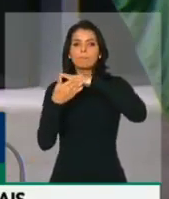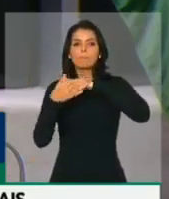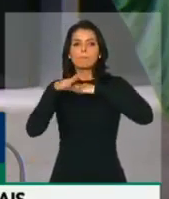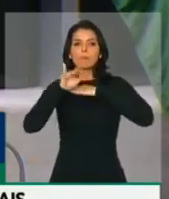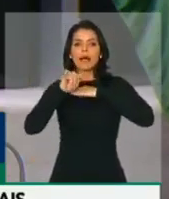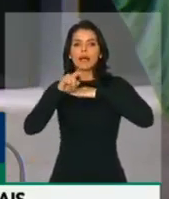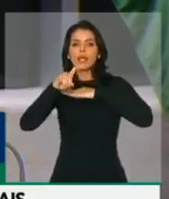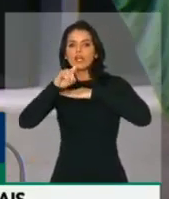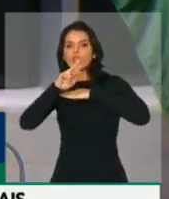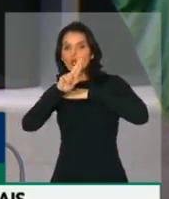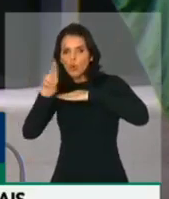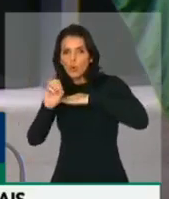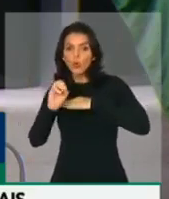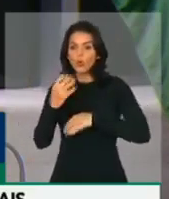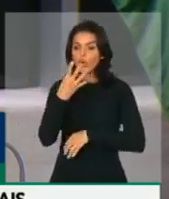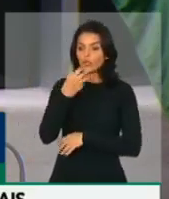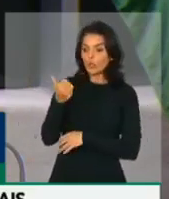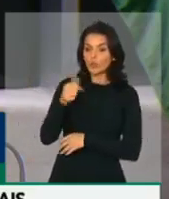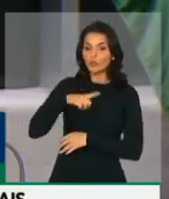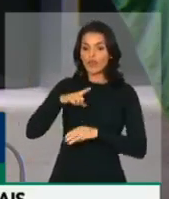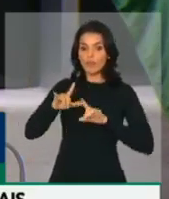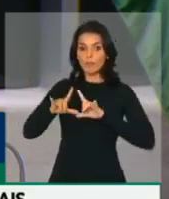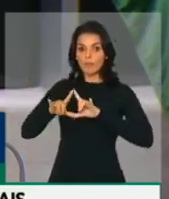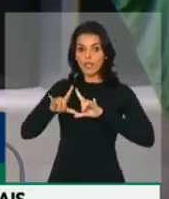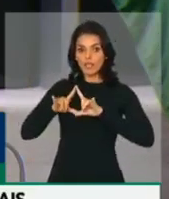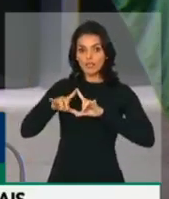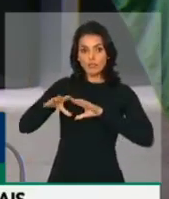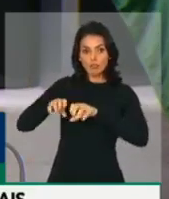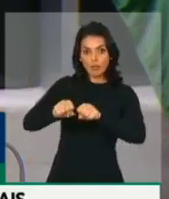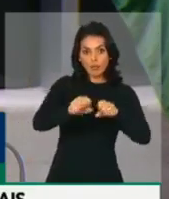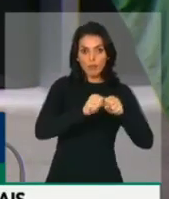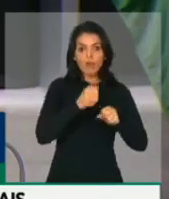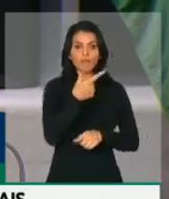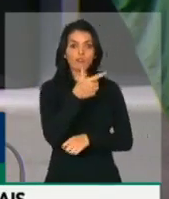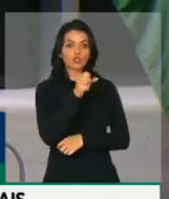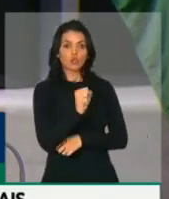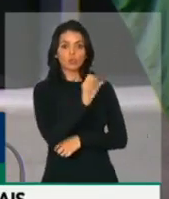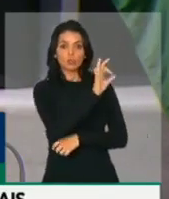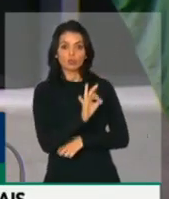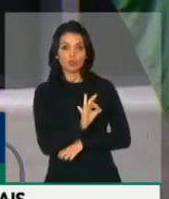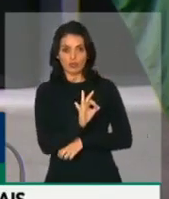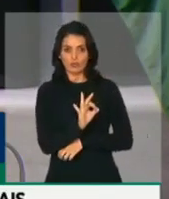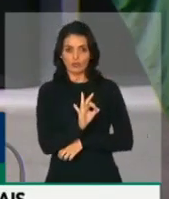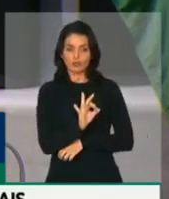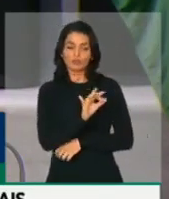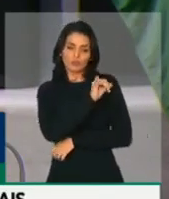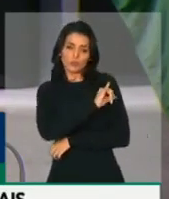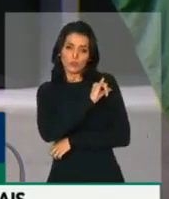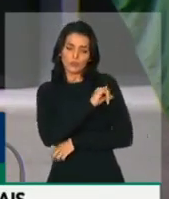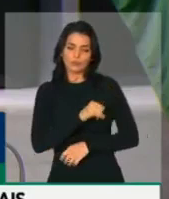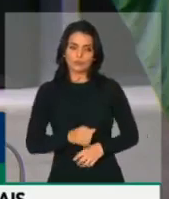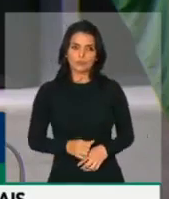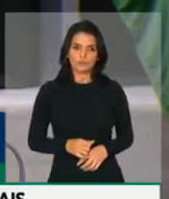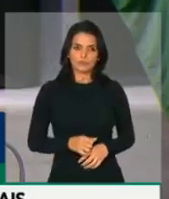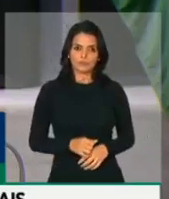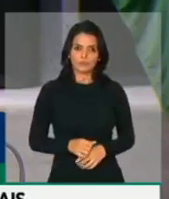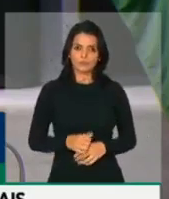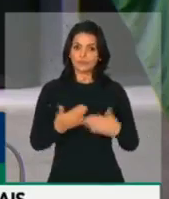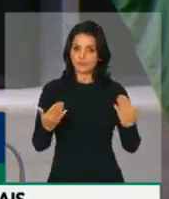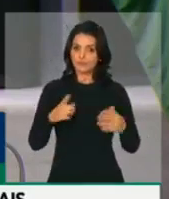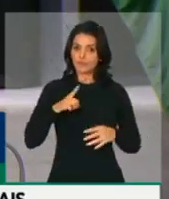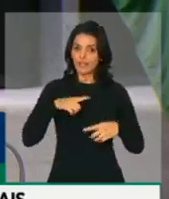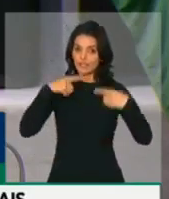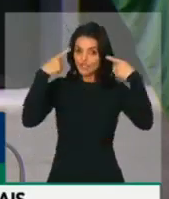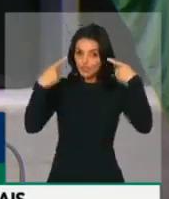bairros do Rio sob domínio de milícia. Isso significa 28% dos bairros do Rio. Em disputa,